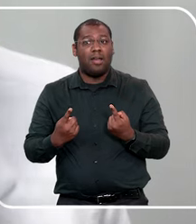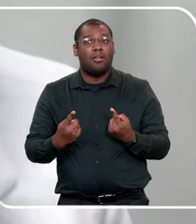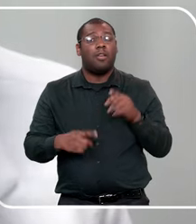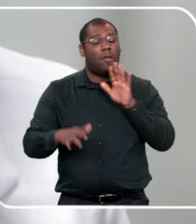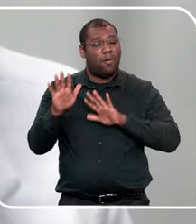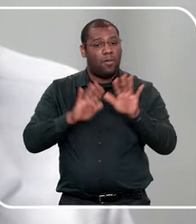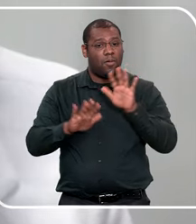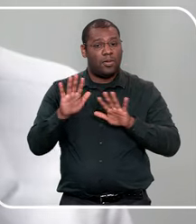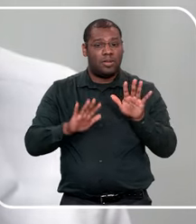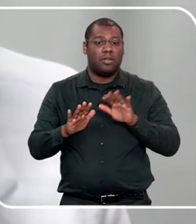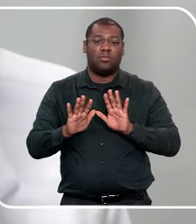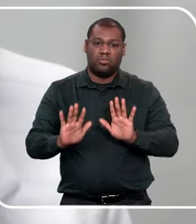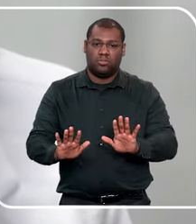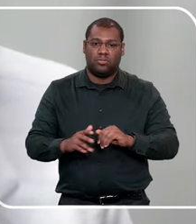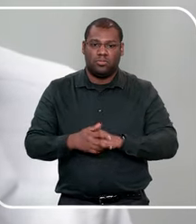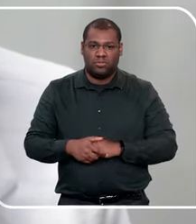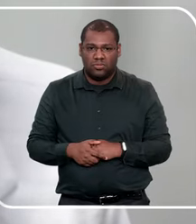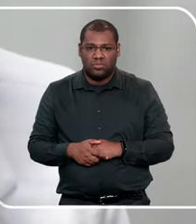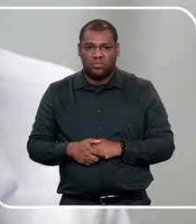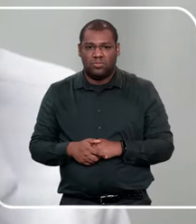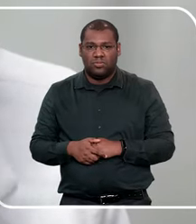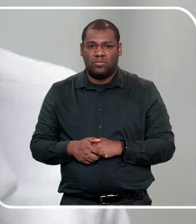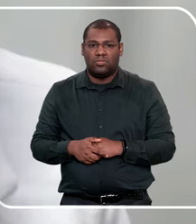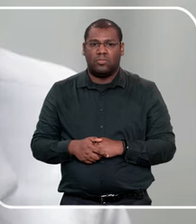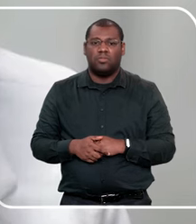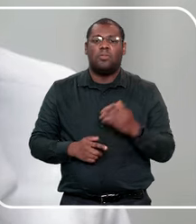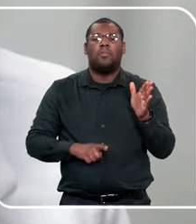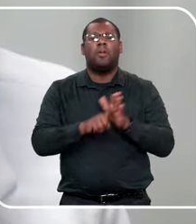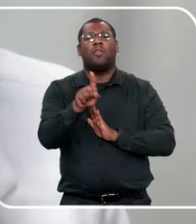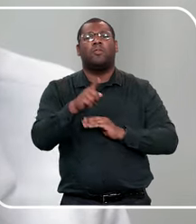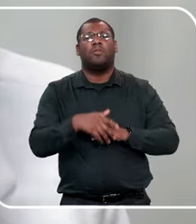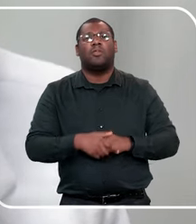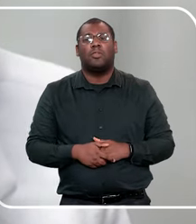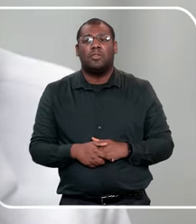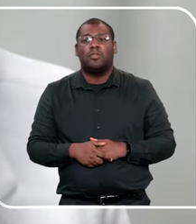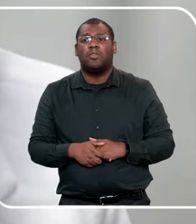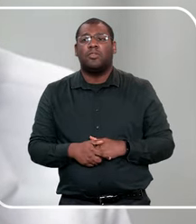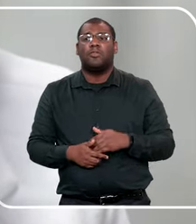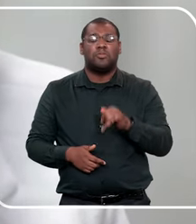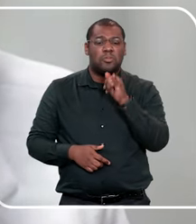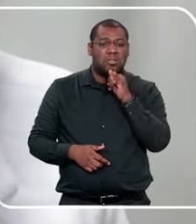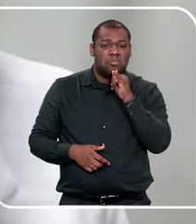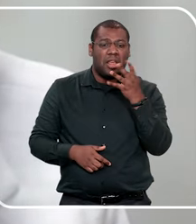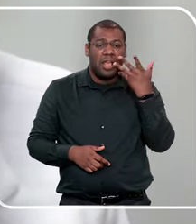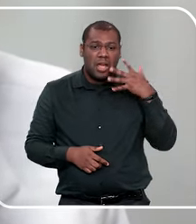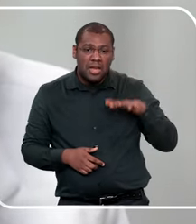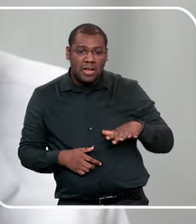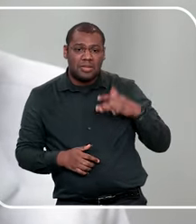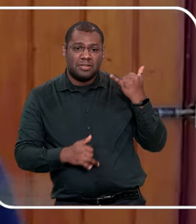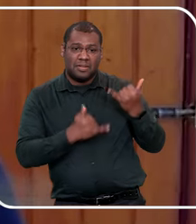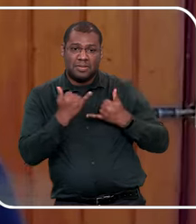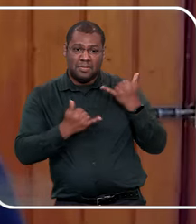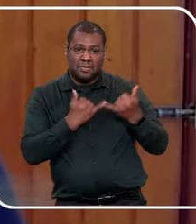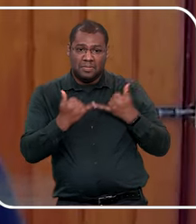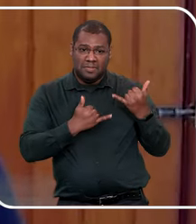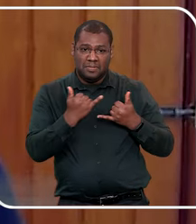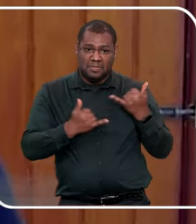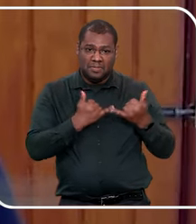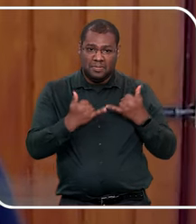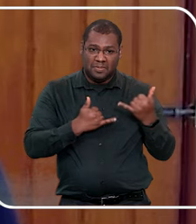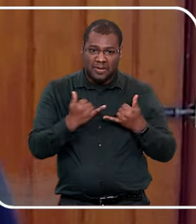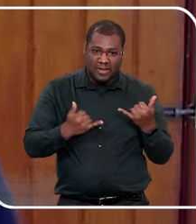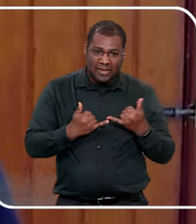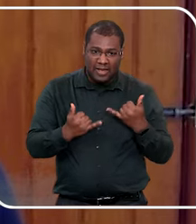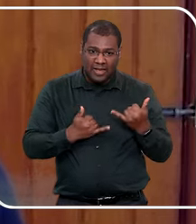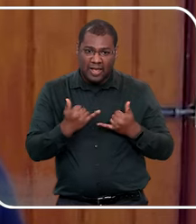Certo. O próximo é, é normal a criança fazer brincadeira sexual entre os irmãos? É normal a descoberta,